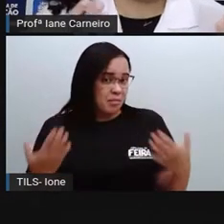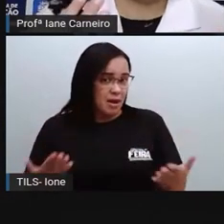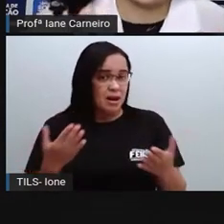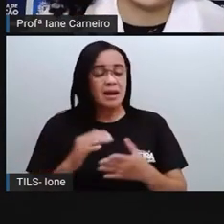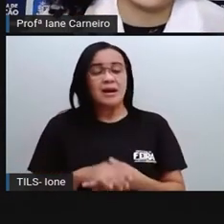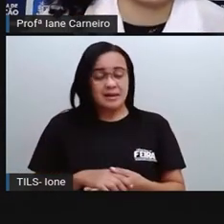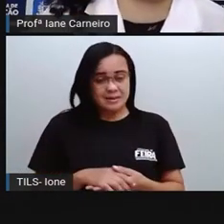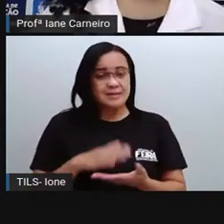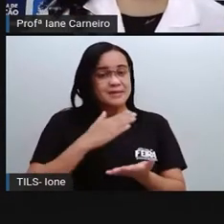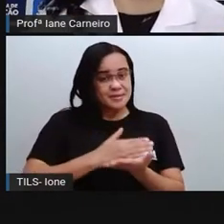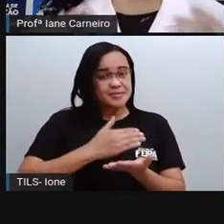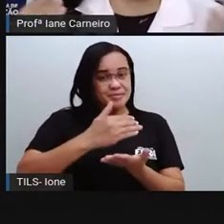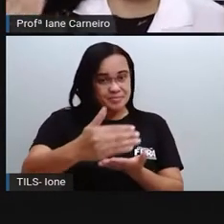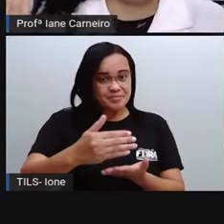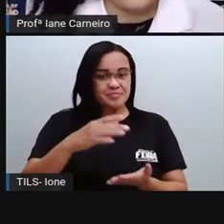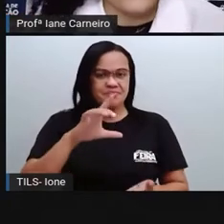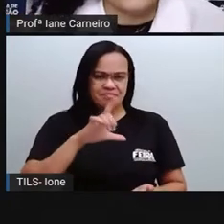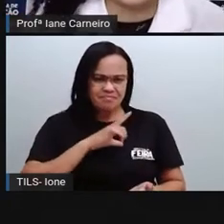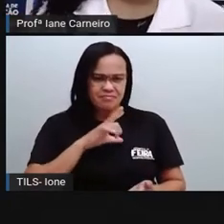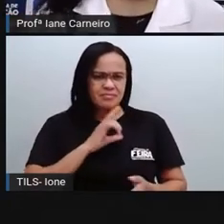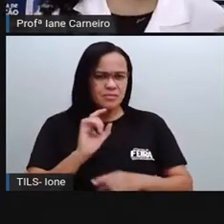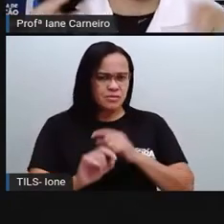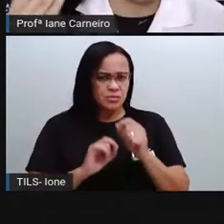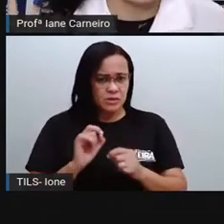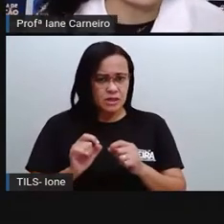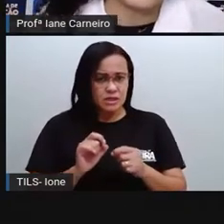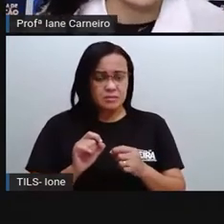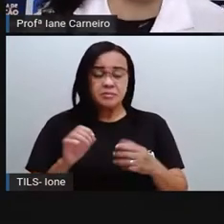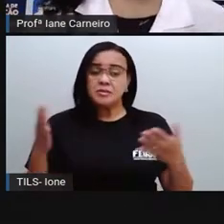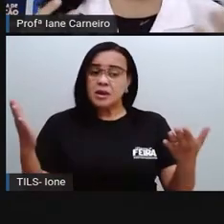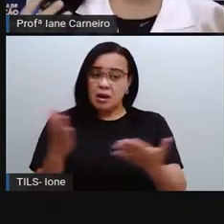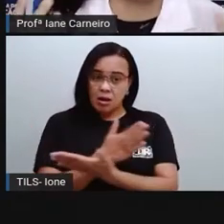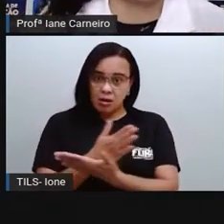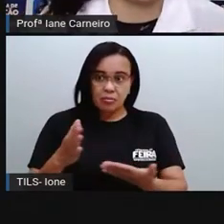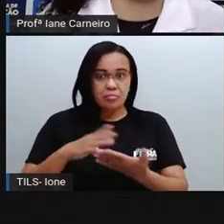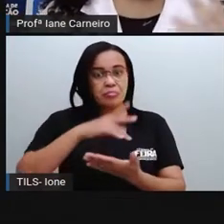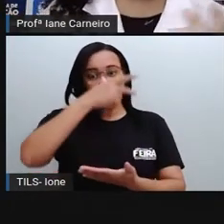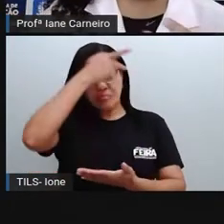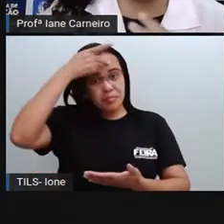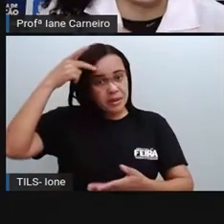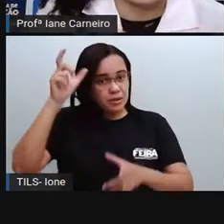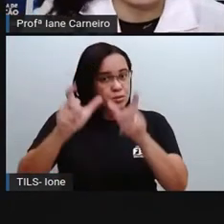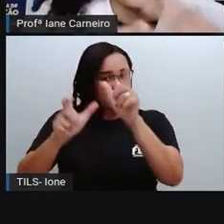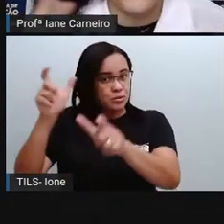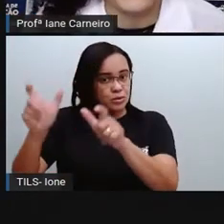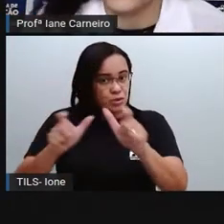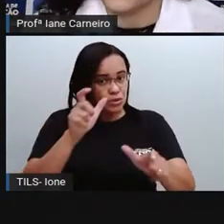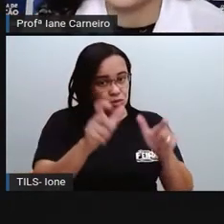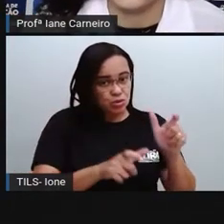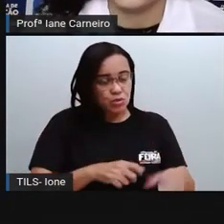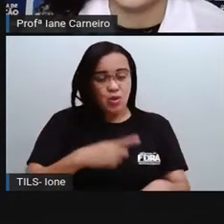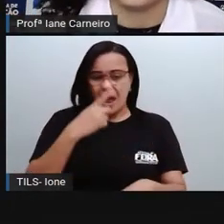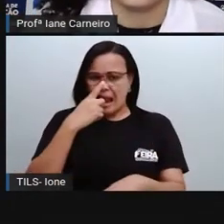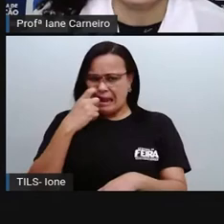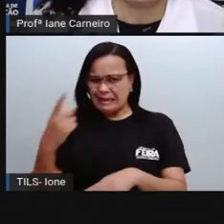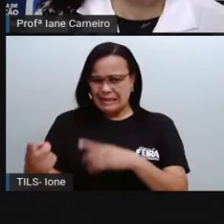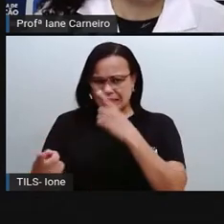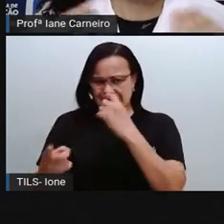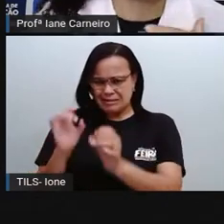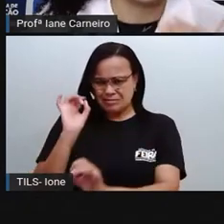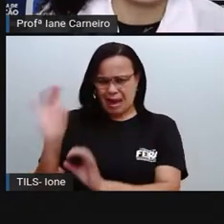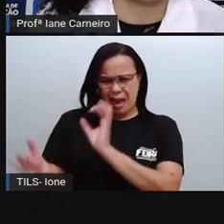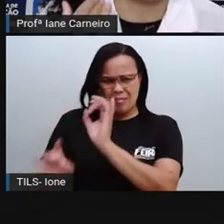Ainda assim, tem pessoas que jogam, que descartam o lixo, resíduo de qualquer forma na natureza, né?